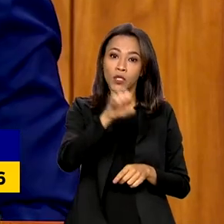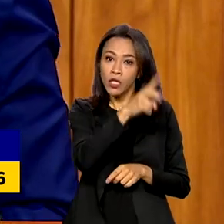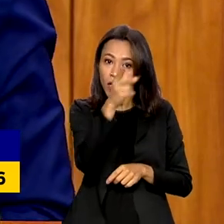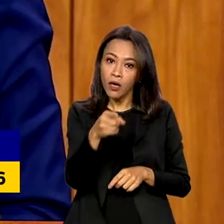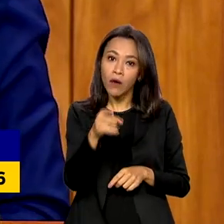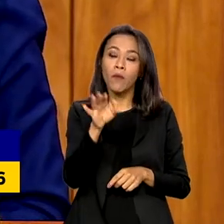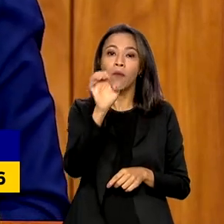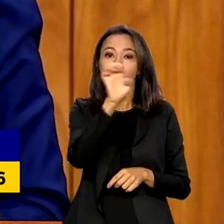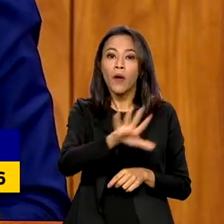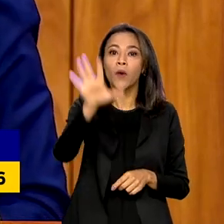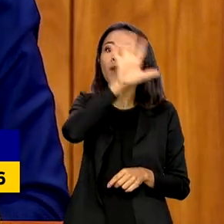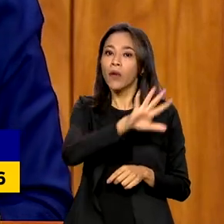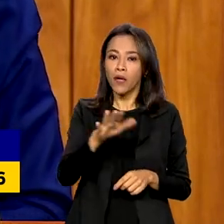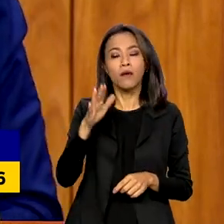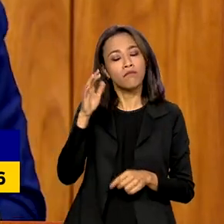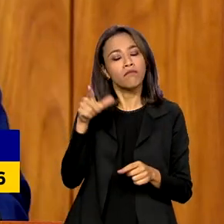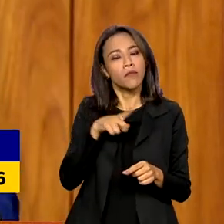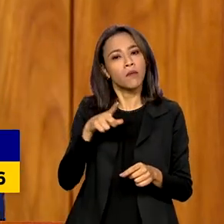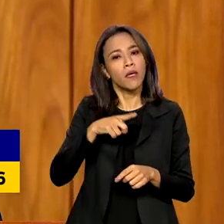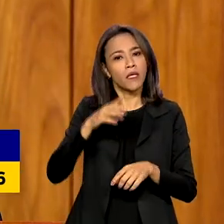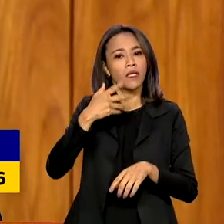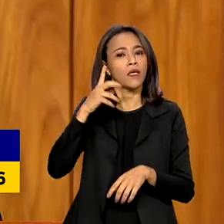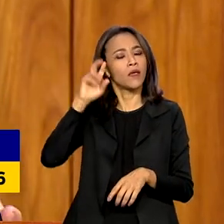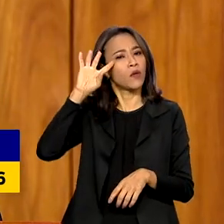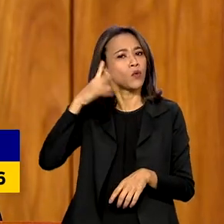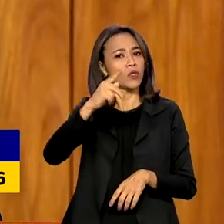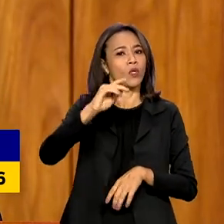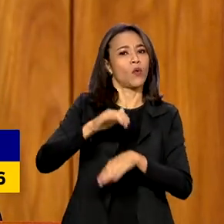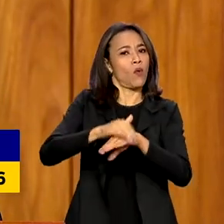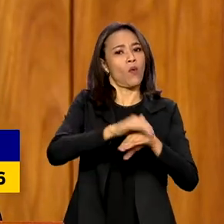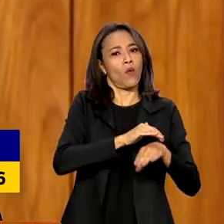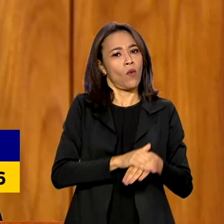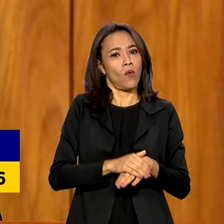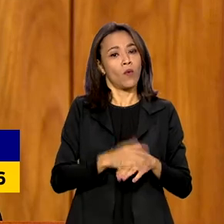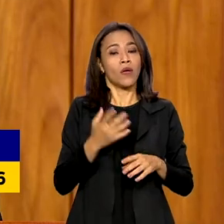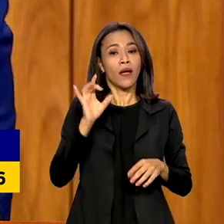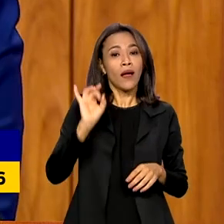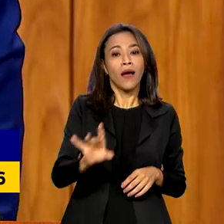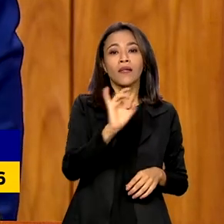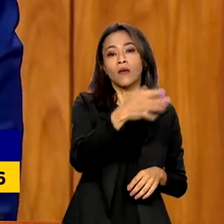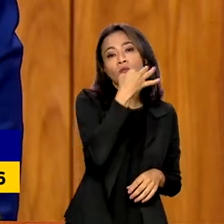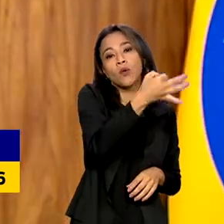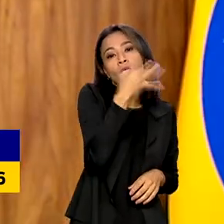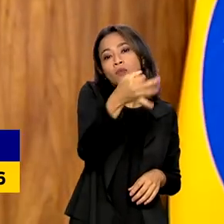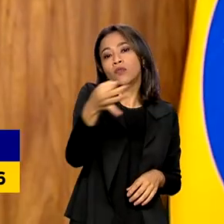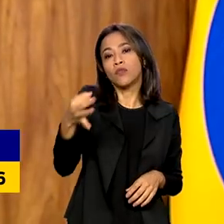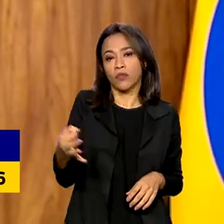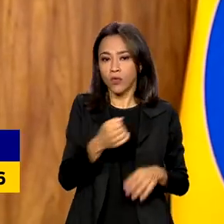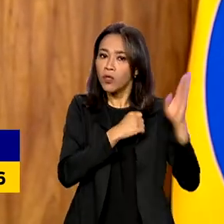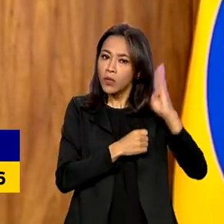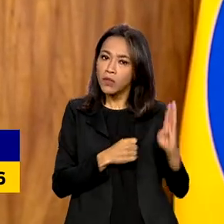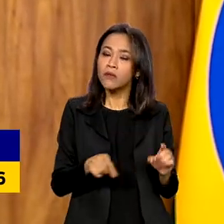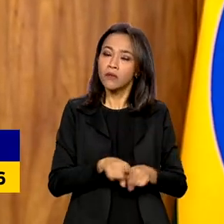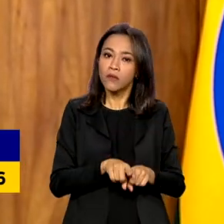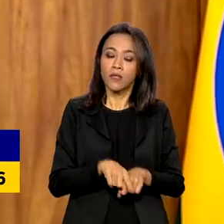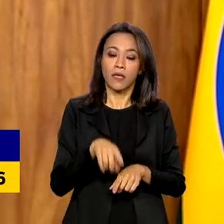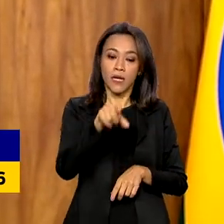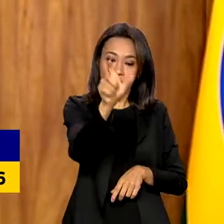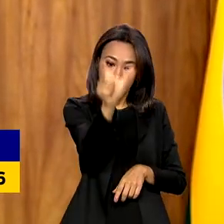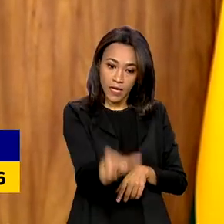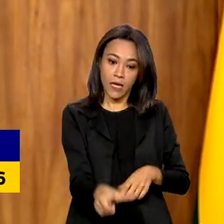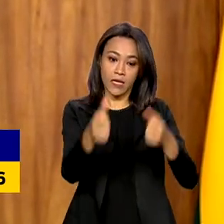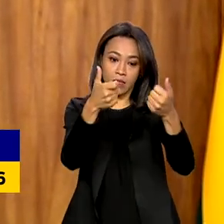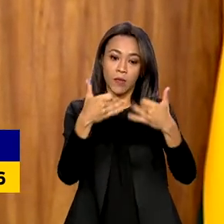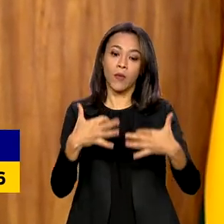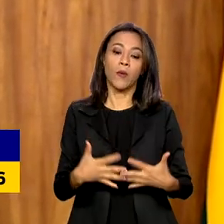decisão que tomou. E o Brasil e outros países têm a sua razão de tentar encontrar o meio termo. Ruti destacou a importância